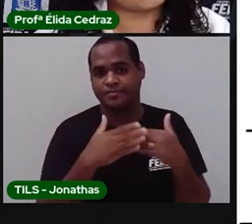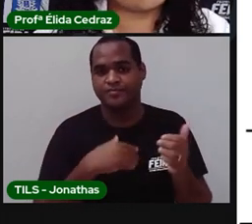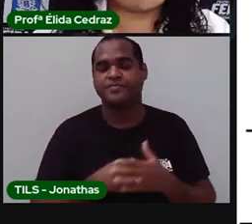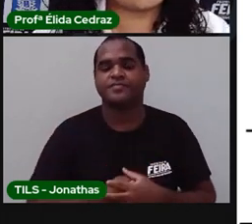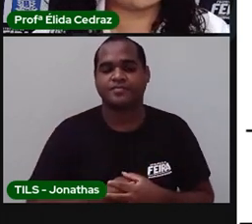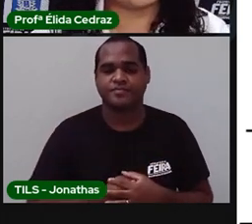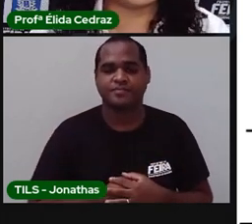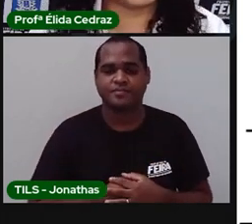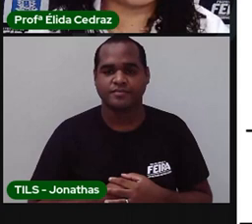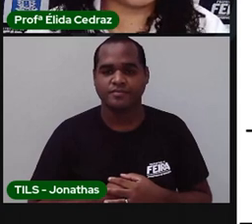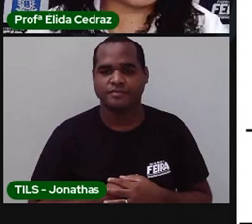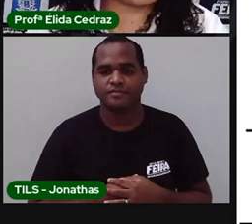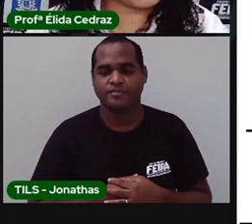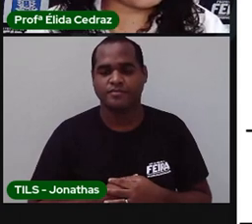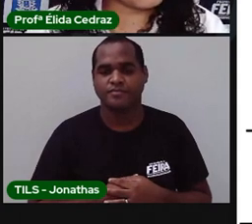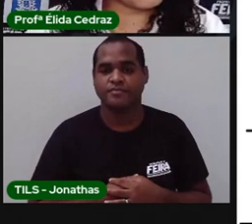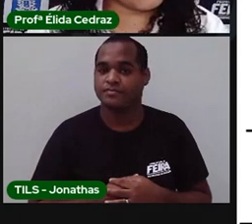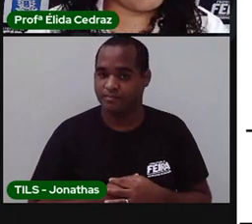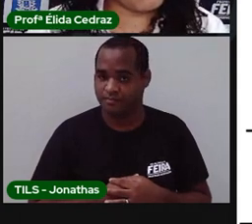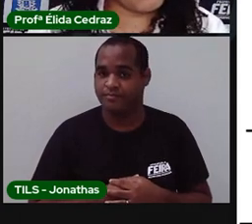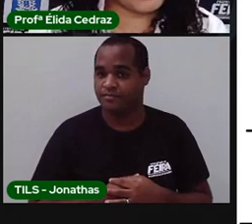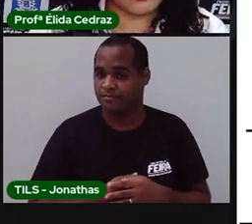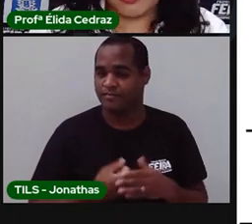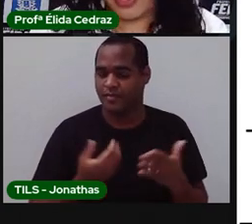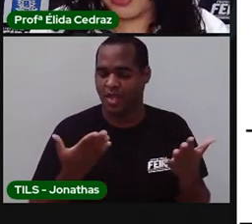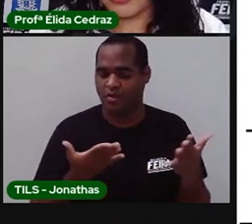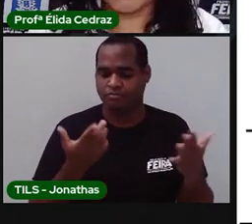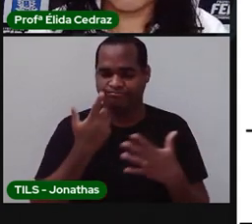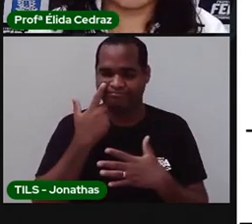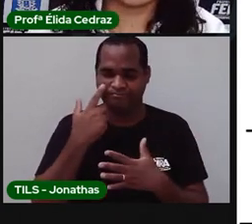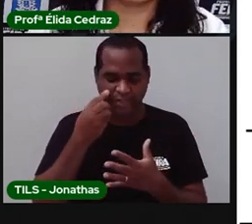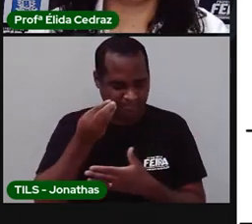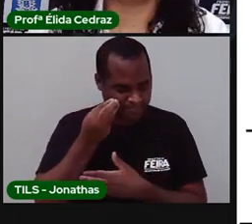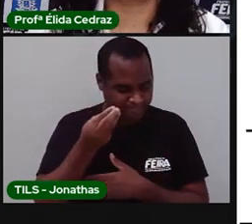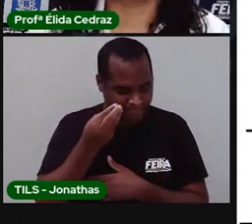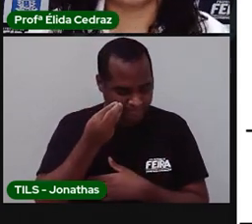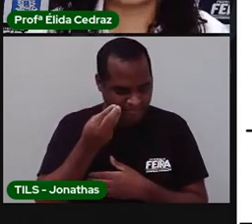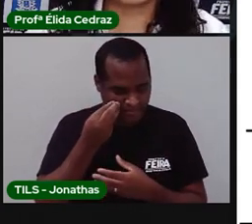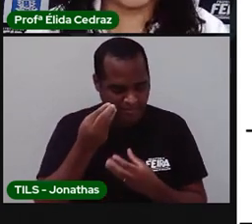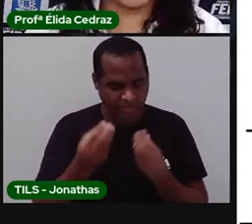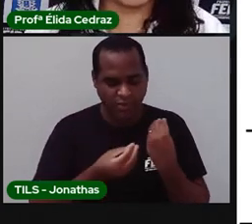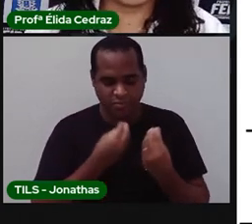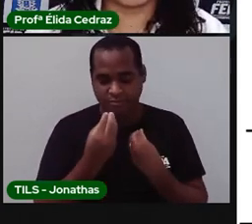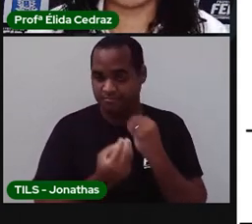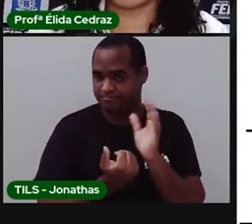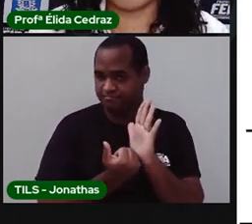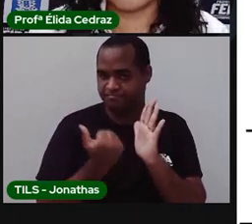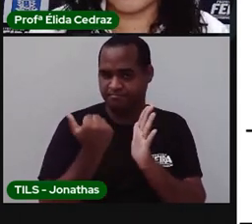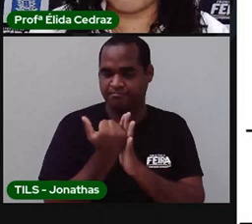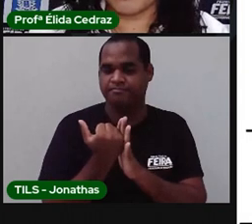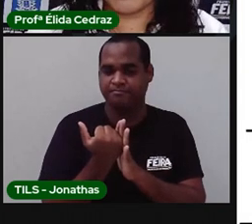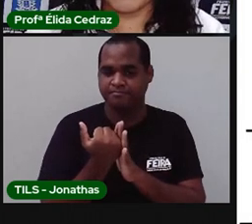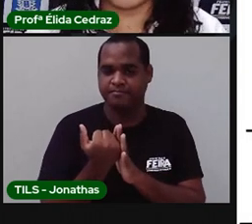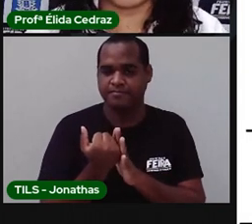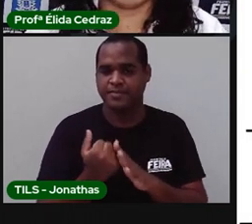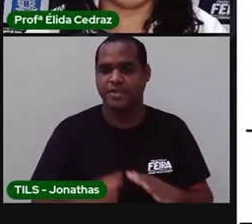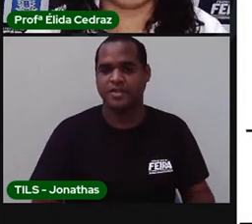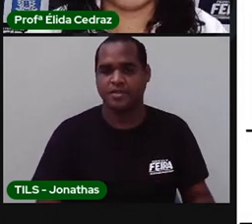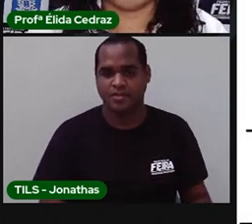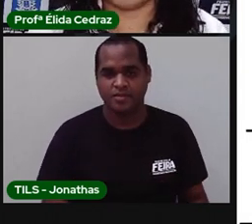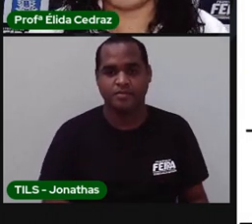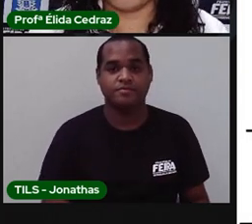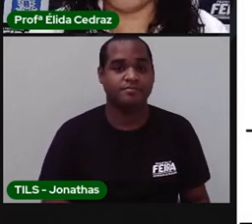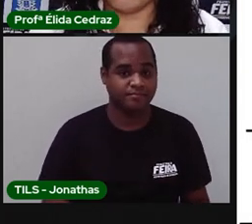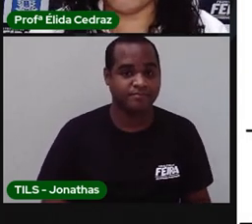E agora, nós vamos praticar um pouquinho mais. Vamos colocar em ordem alfabética.